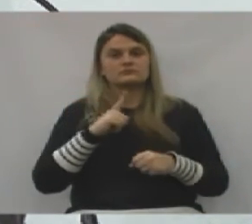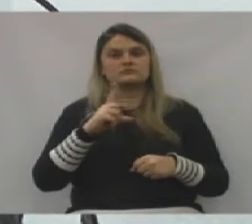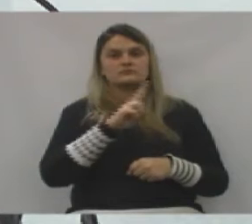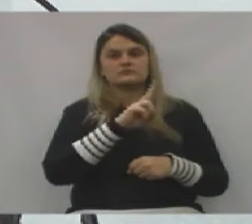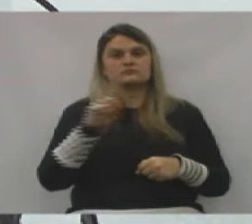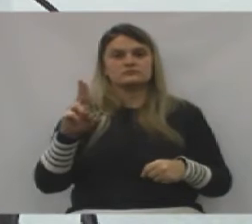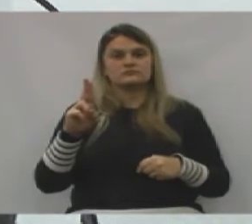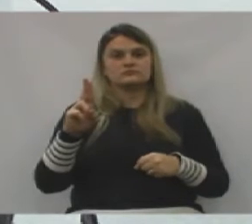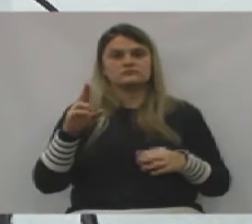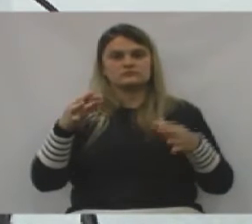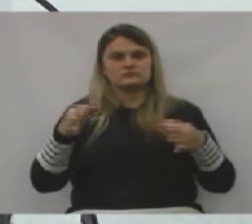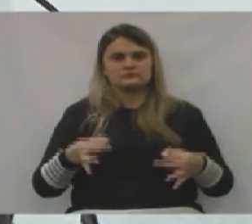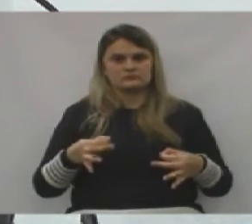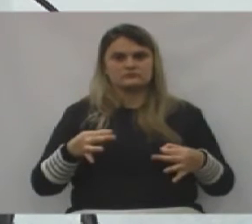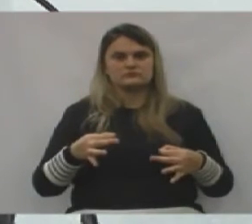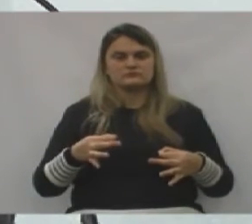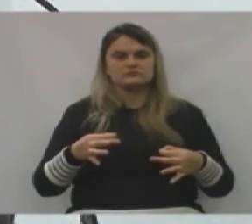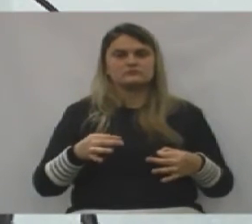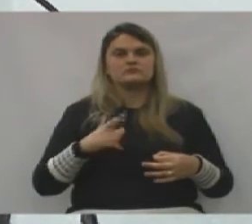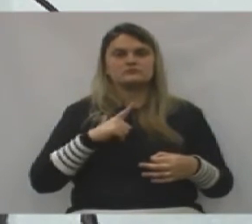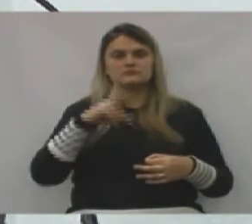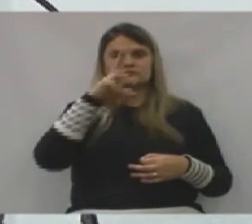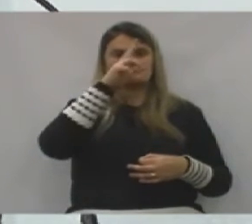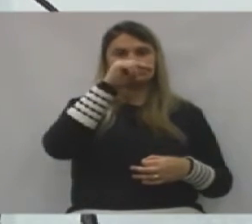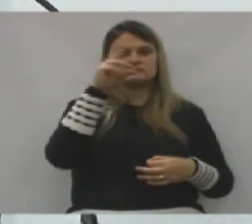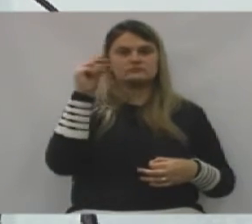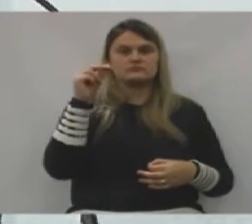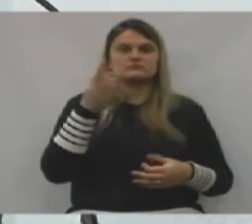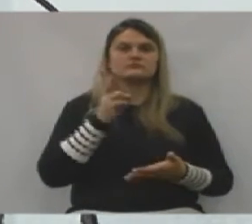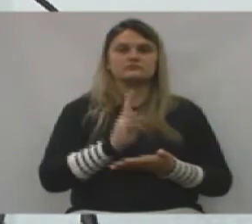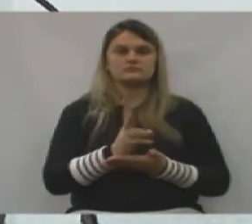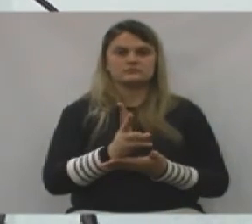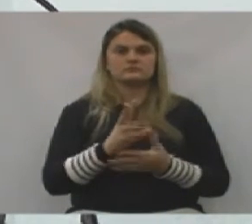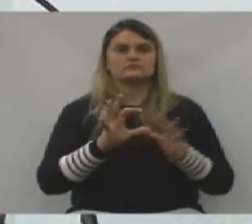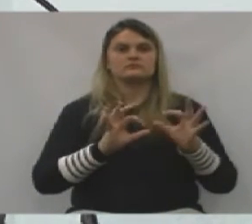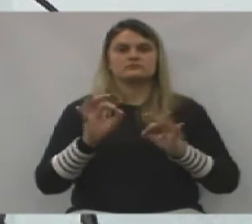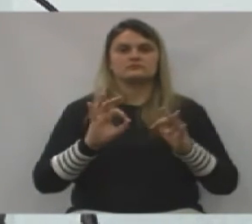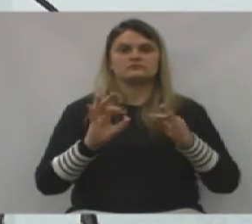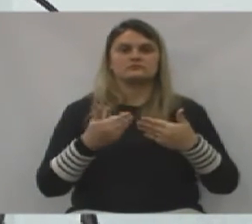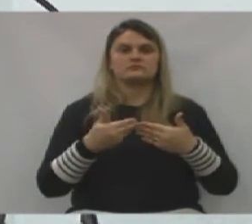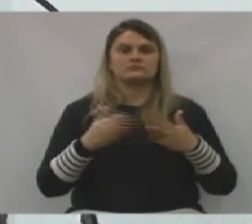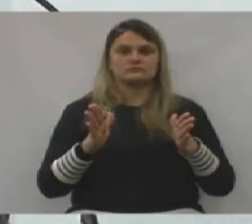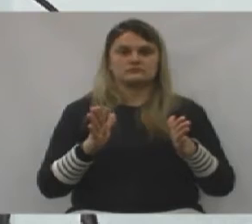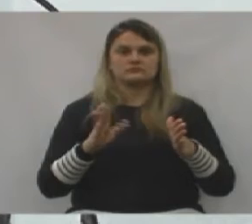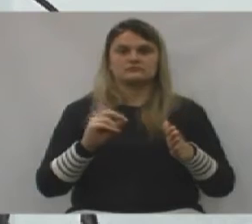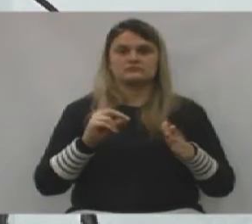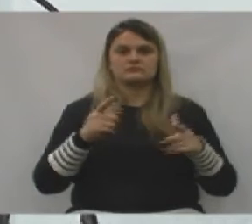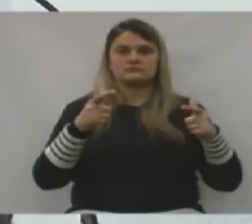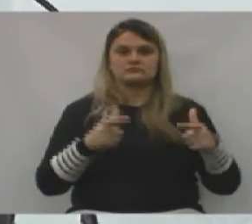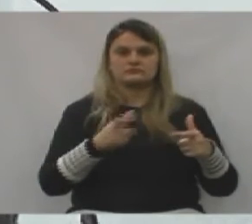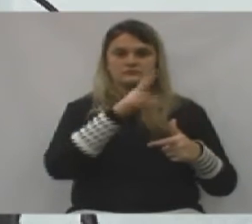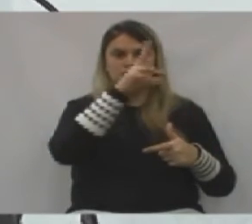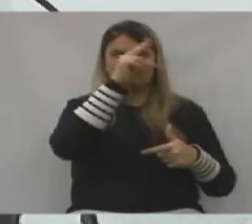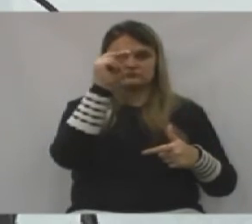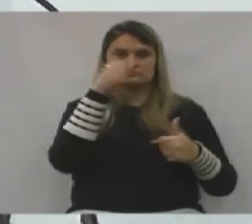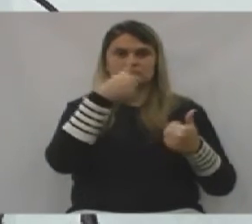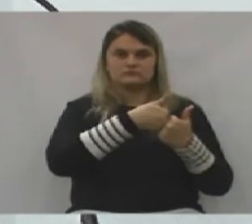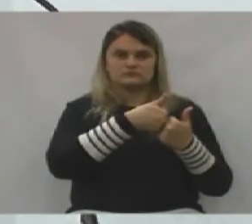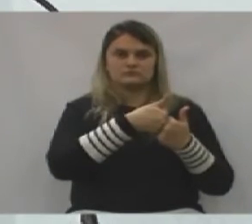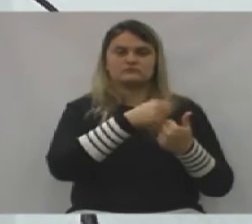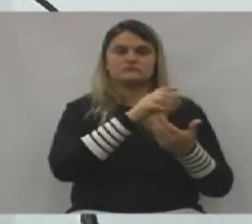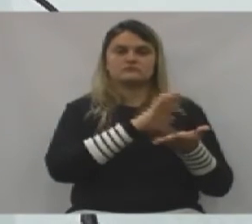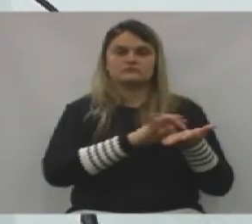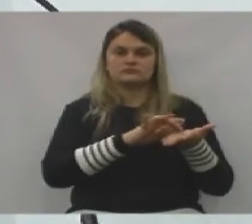nome limpo, para que possam ter a Prefeitura sempre aberta, não é lugar de prefeito, vice-prefeito, ou